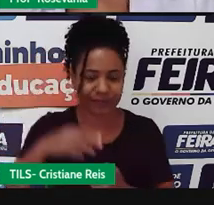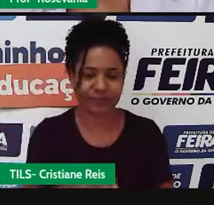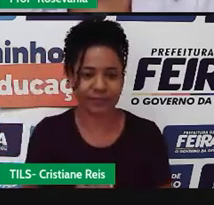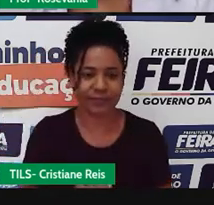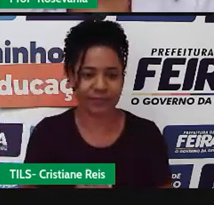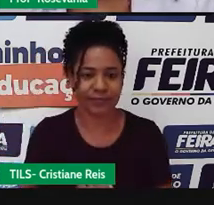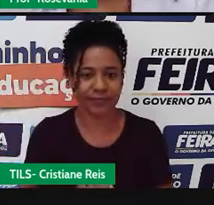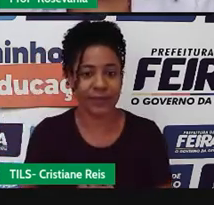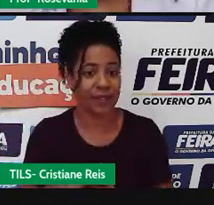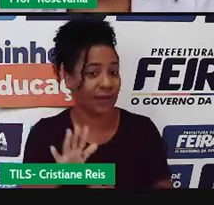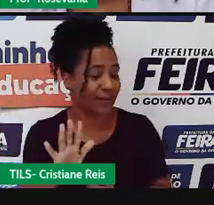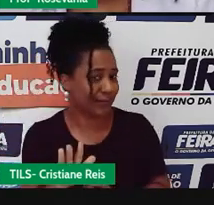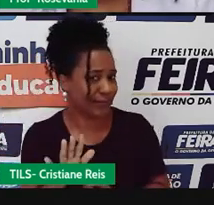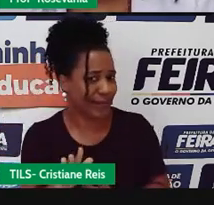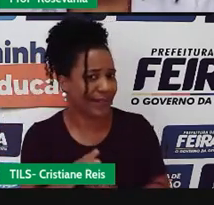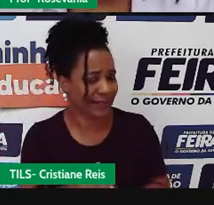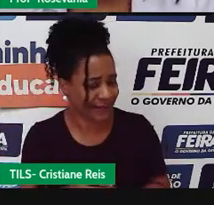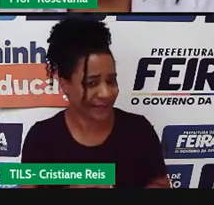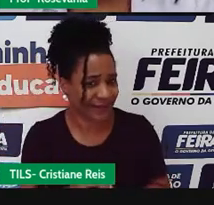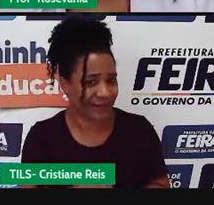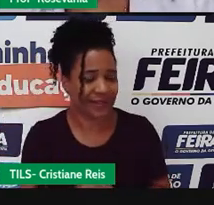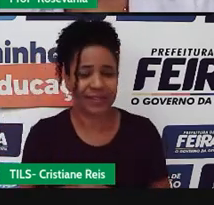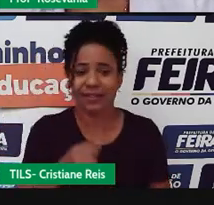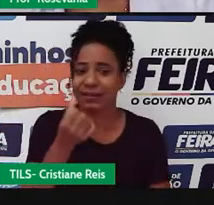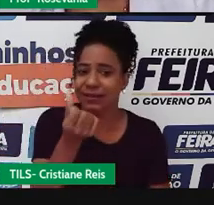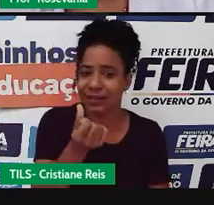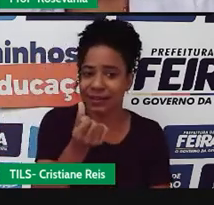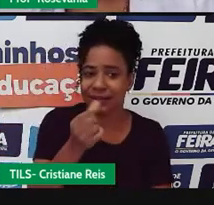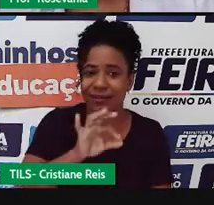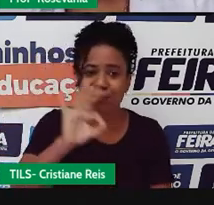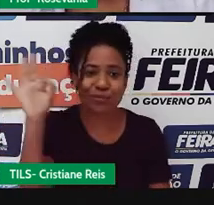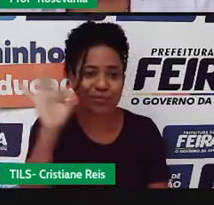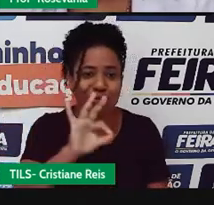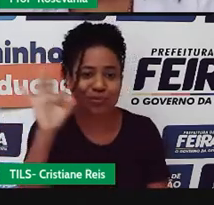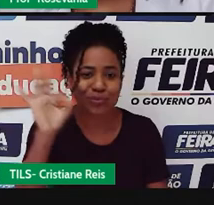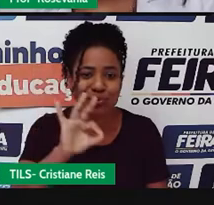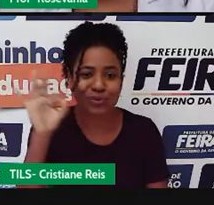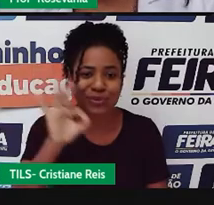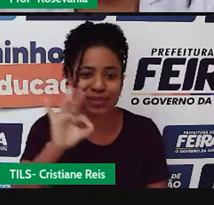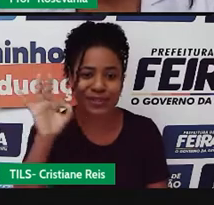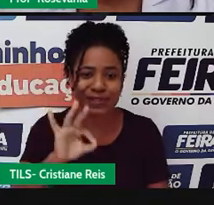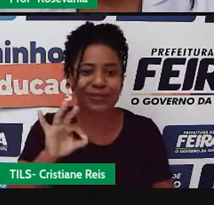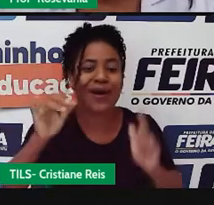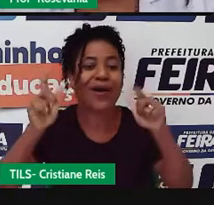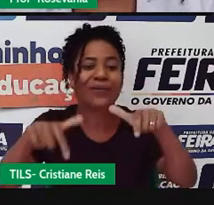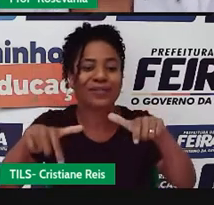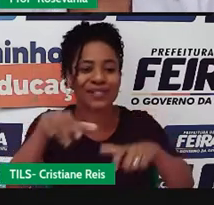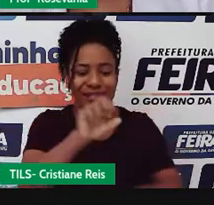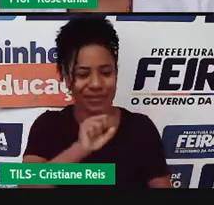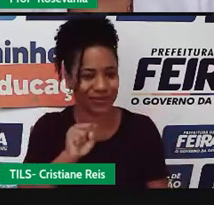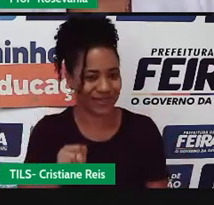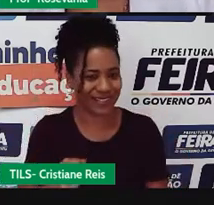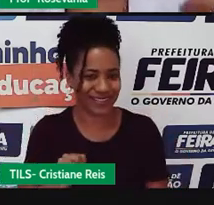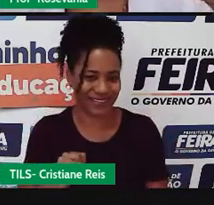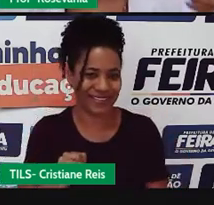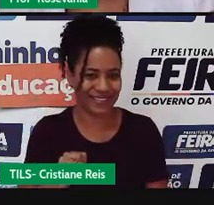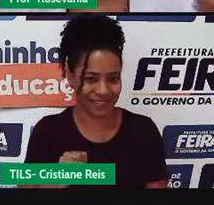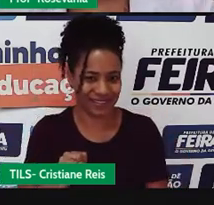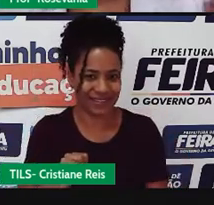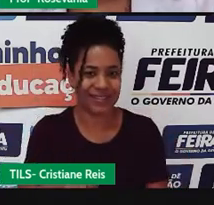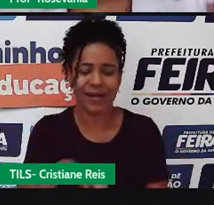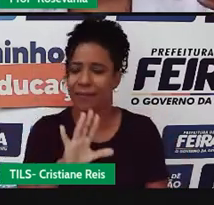6% apenas desses recursos hídricos na região sudeste, mas eu tenho